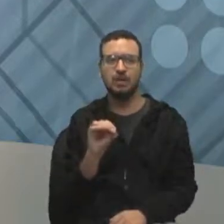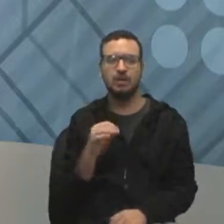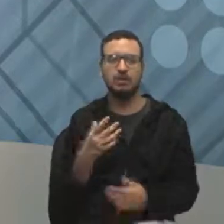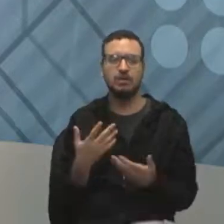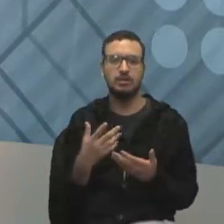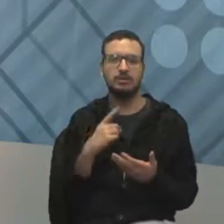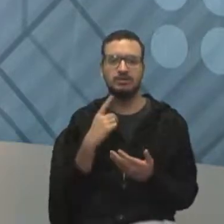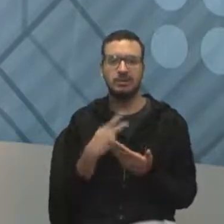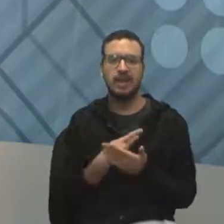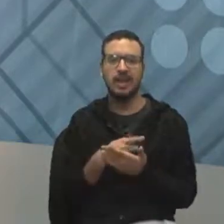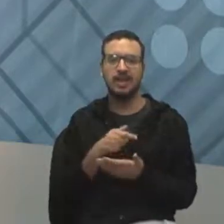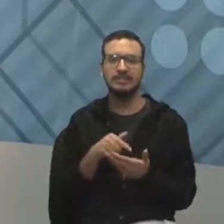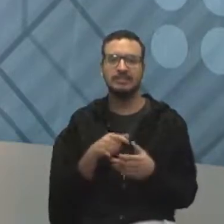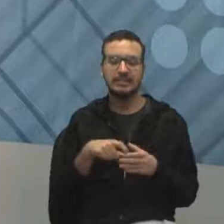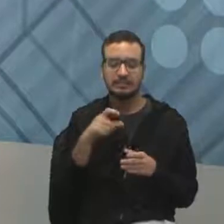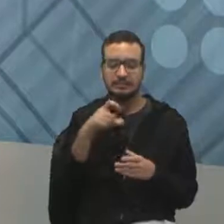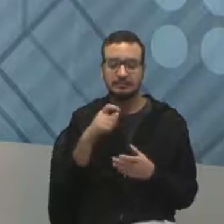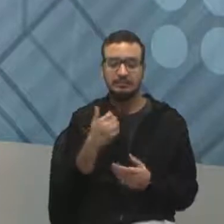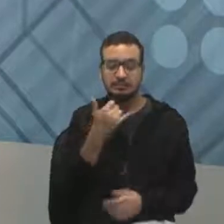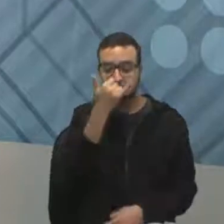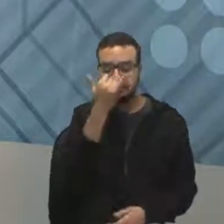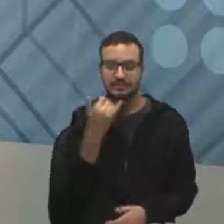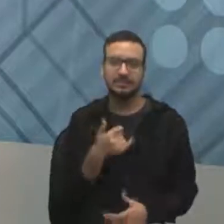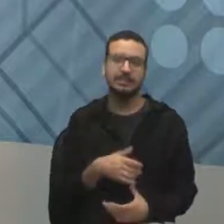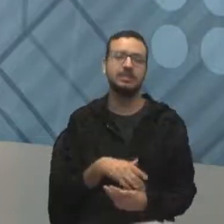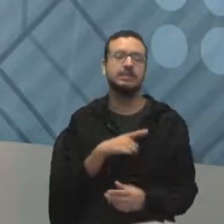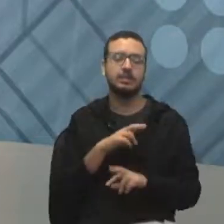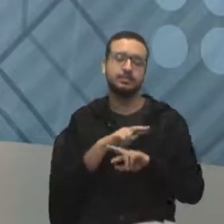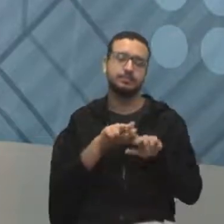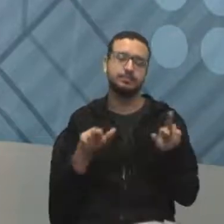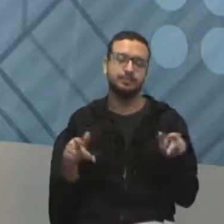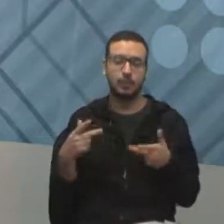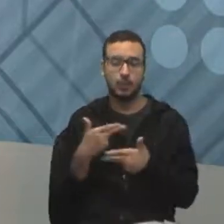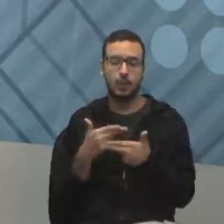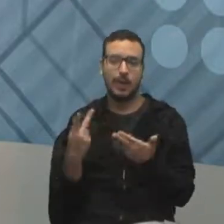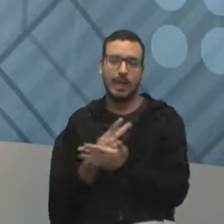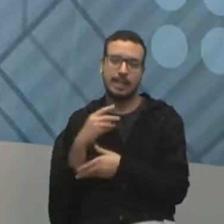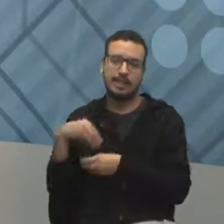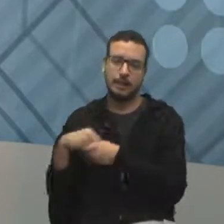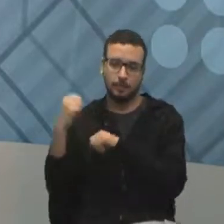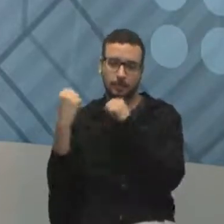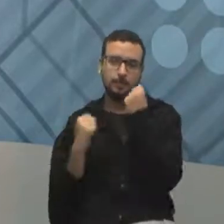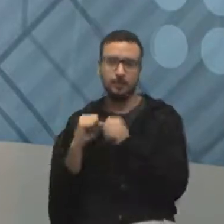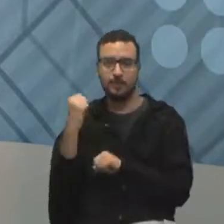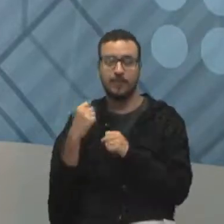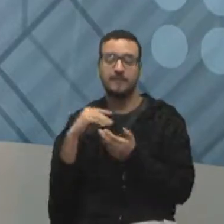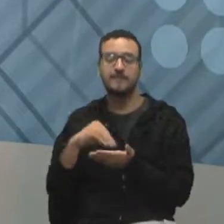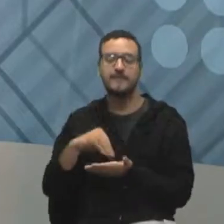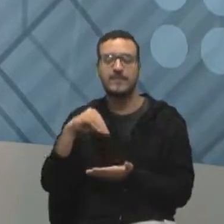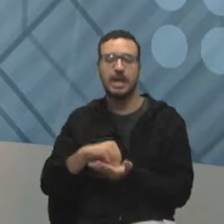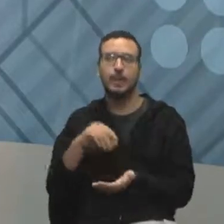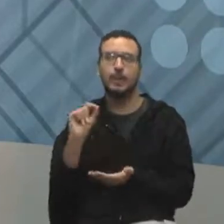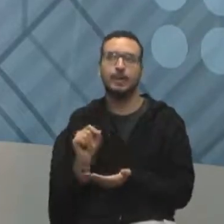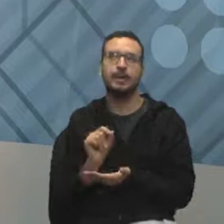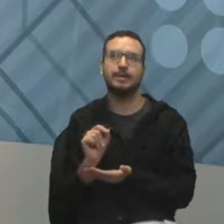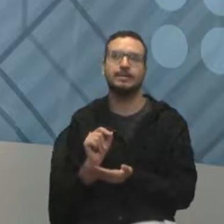só o recheio sem a bolacha, duas bolachas e vários tipos de casos acontece, tá? Isso é falta de